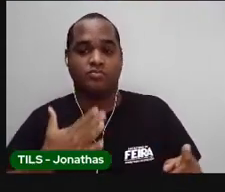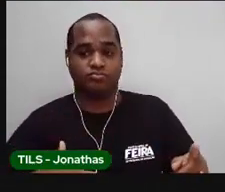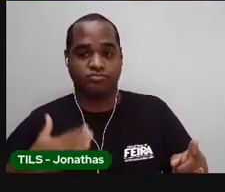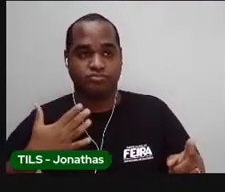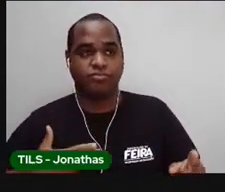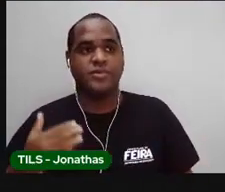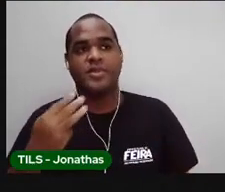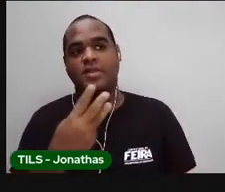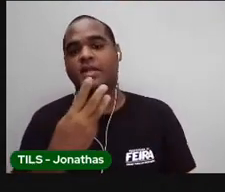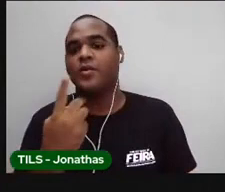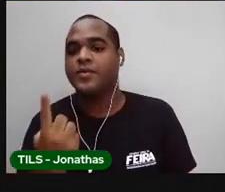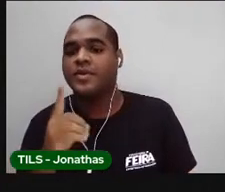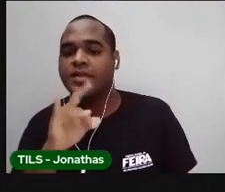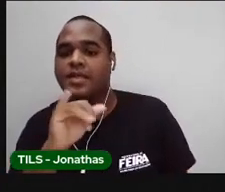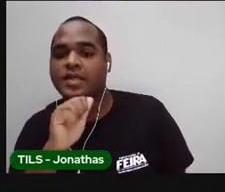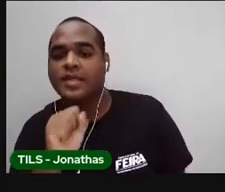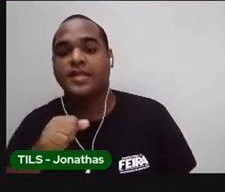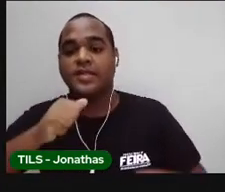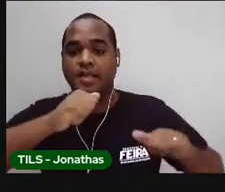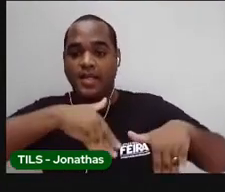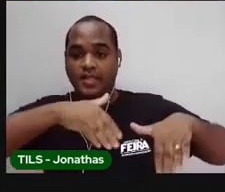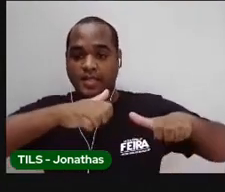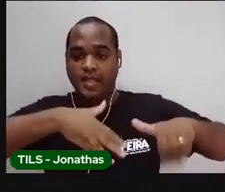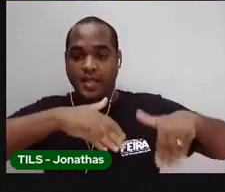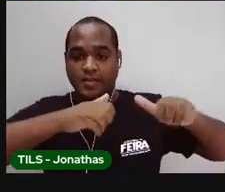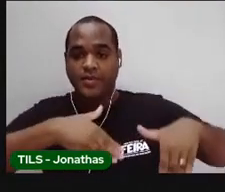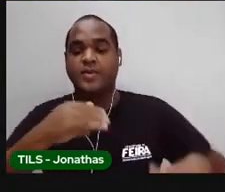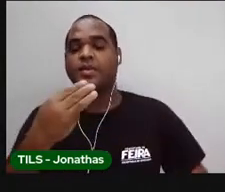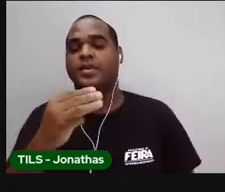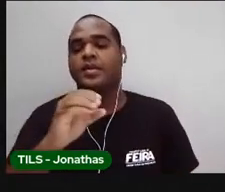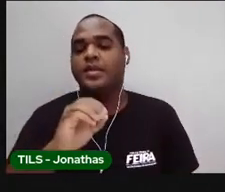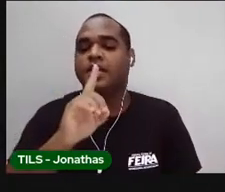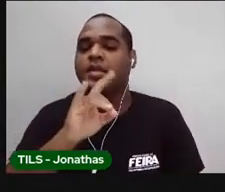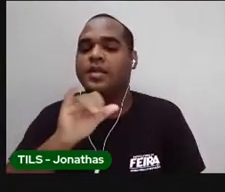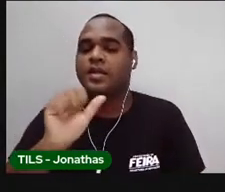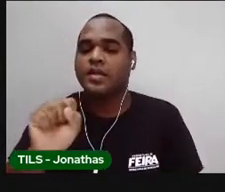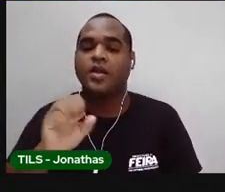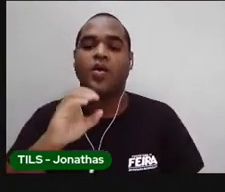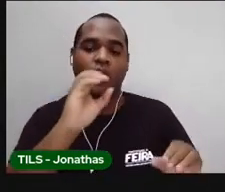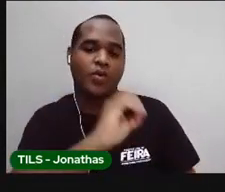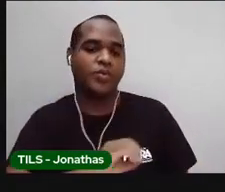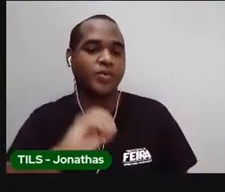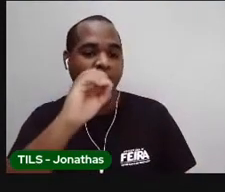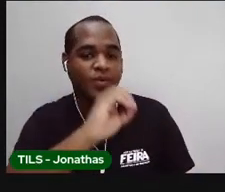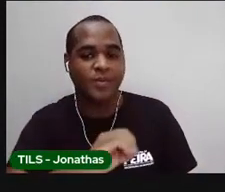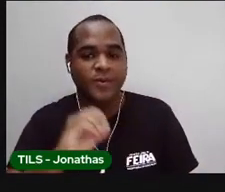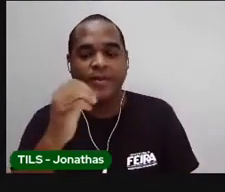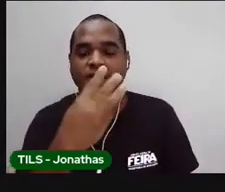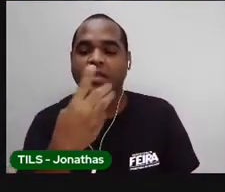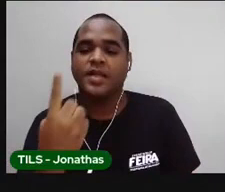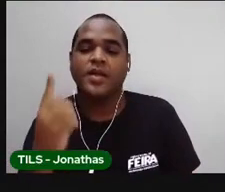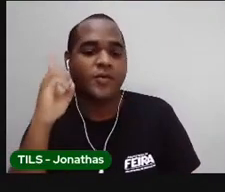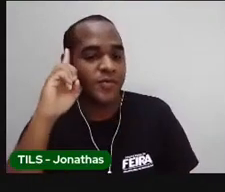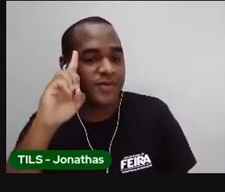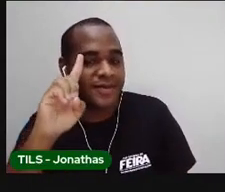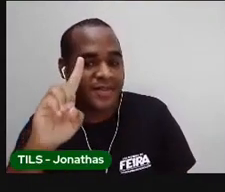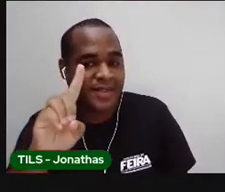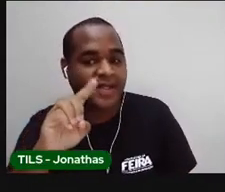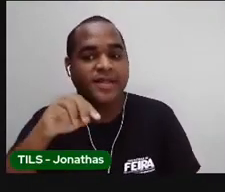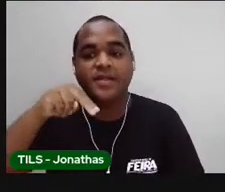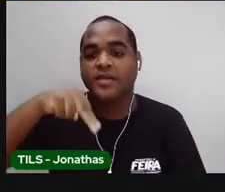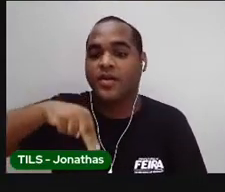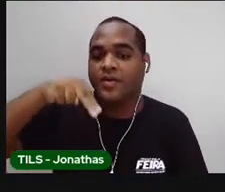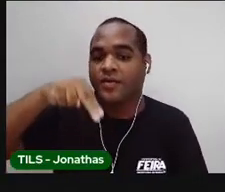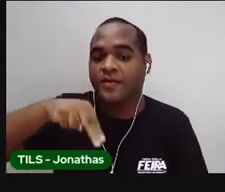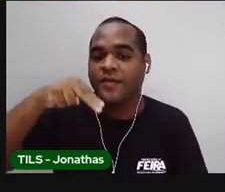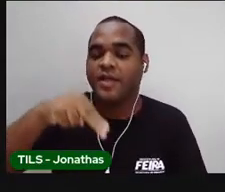Agosto, 31 dias. Setembro, 30 dias. Outubro, 31 dias.